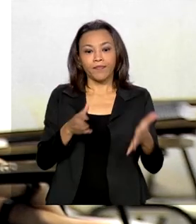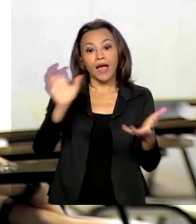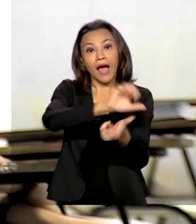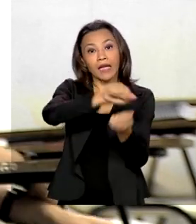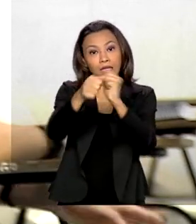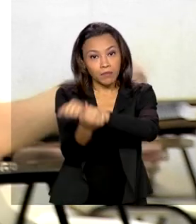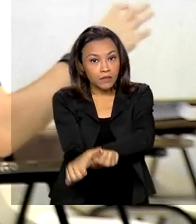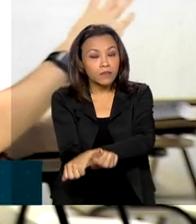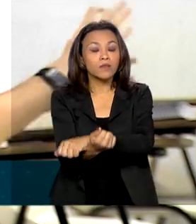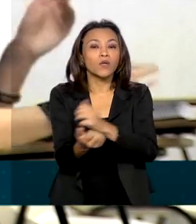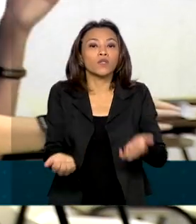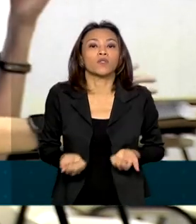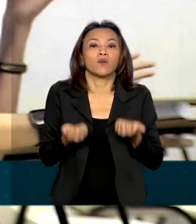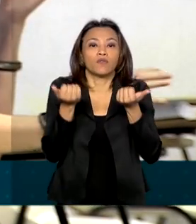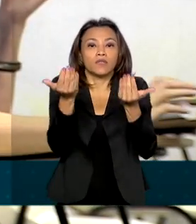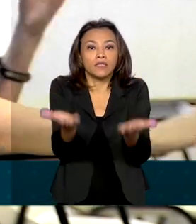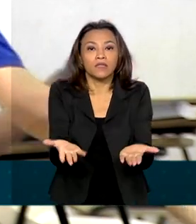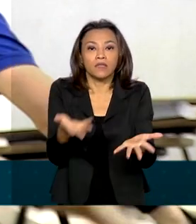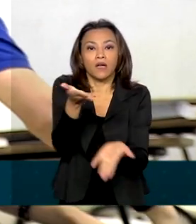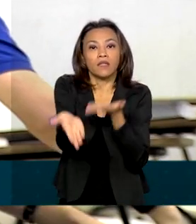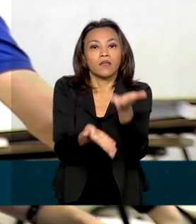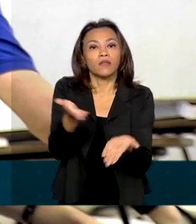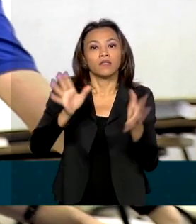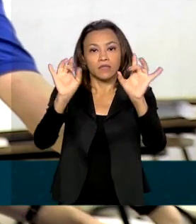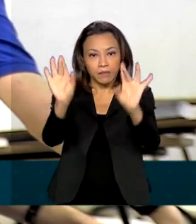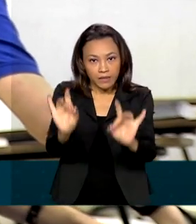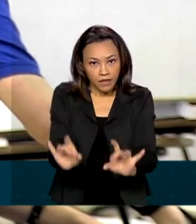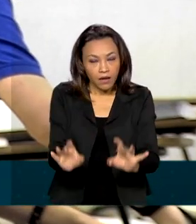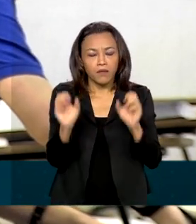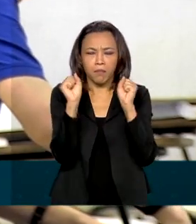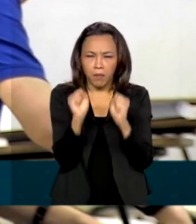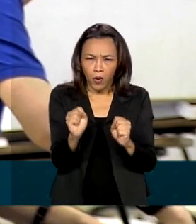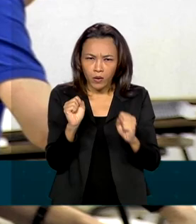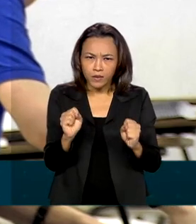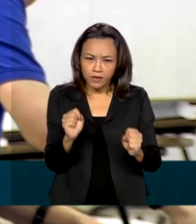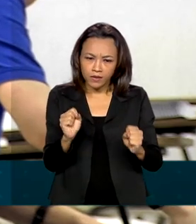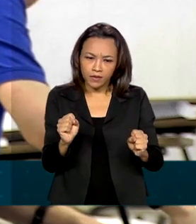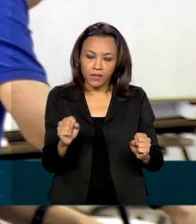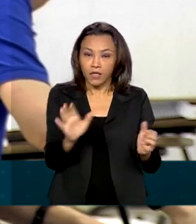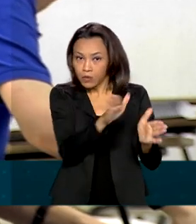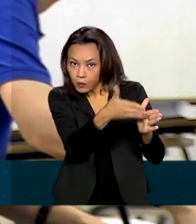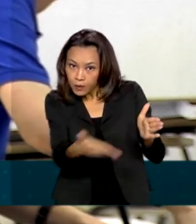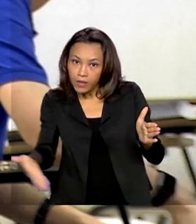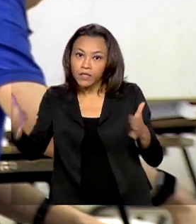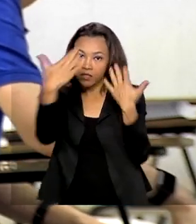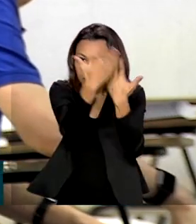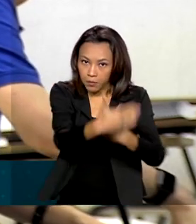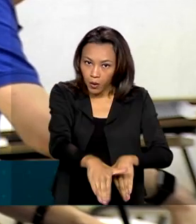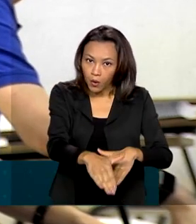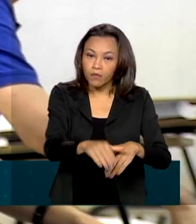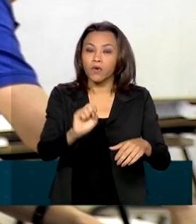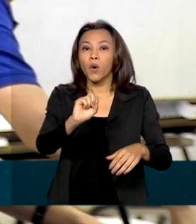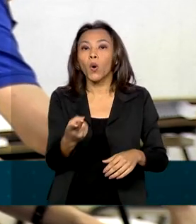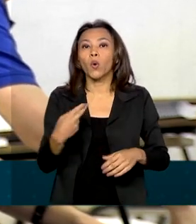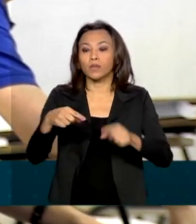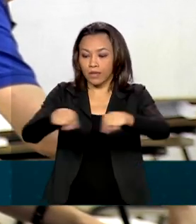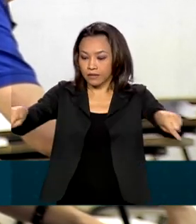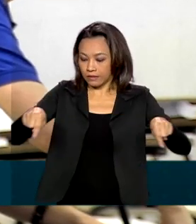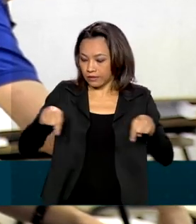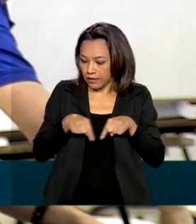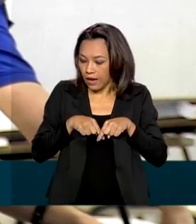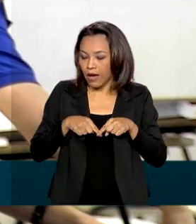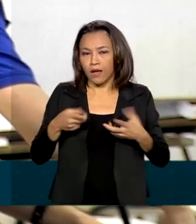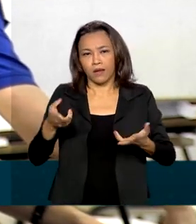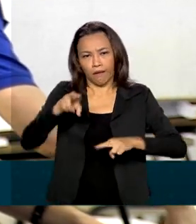oferecidas no atendimento especializado podem ser no formato da prova, na duração do exame ou na sala imobiliário.